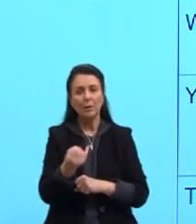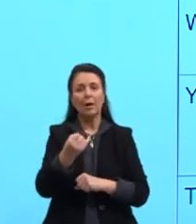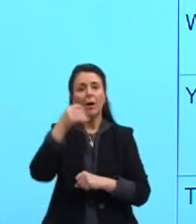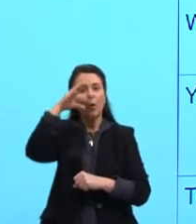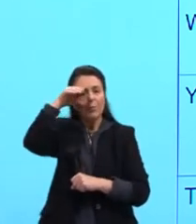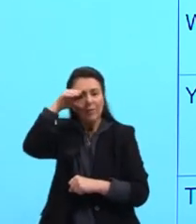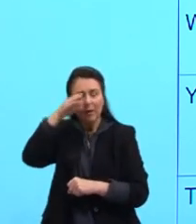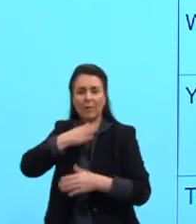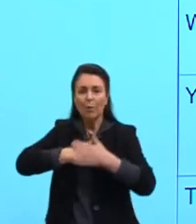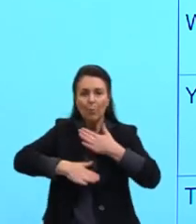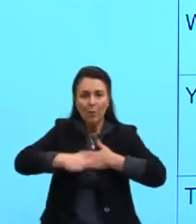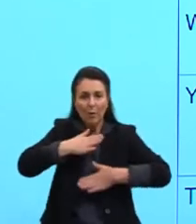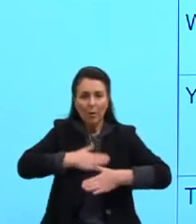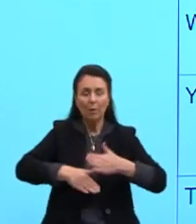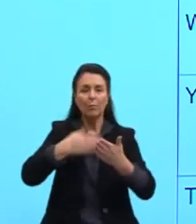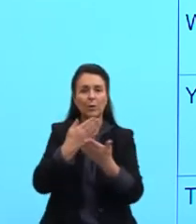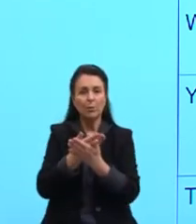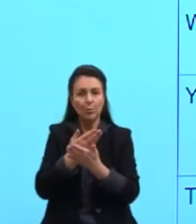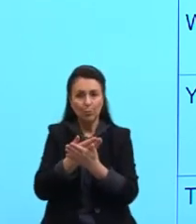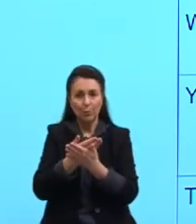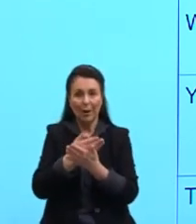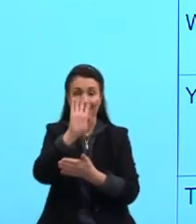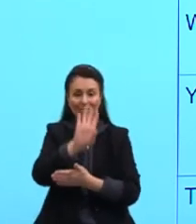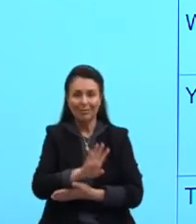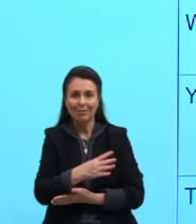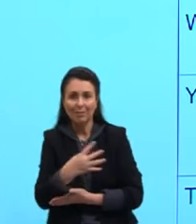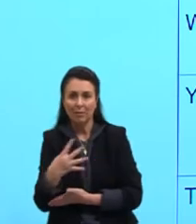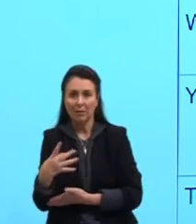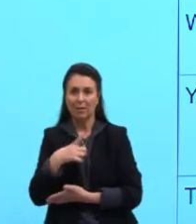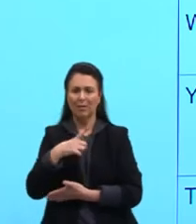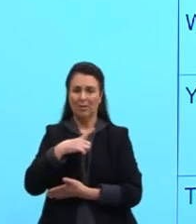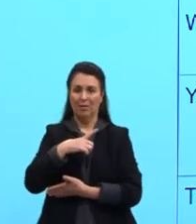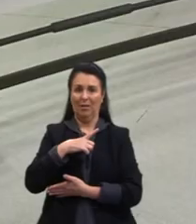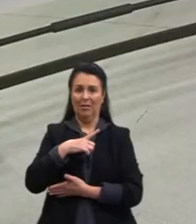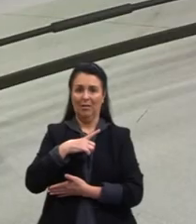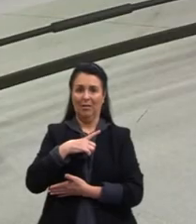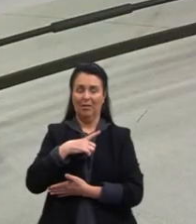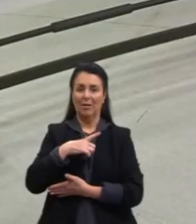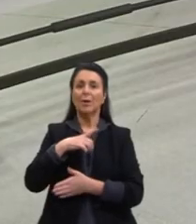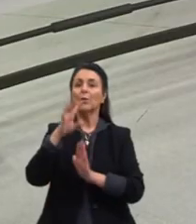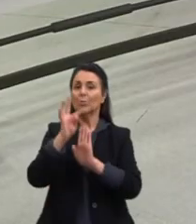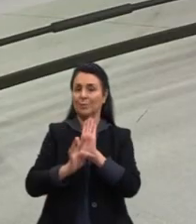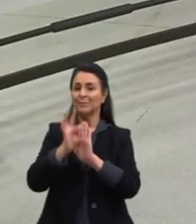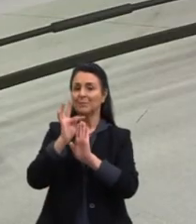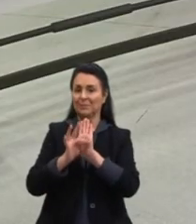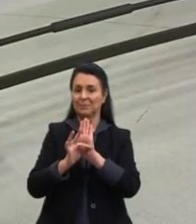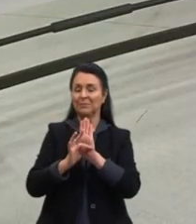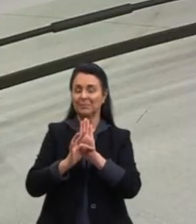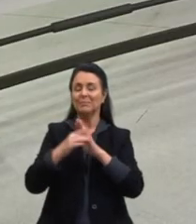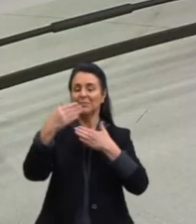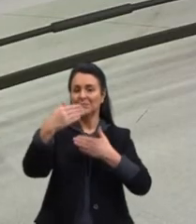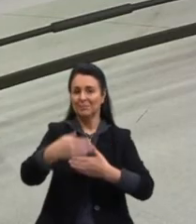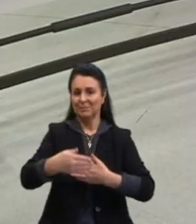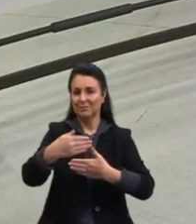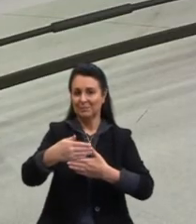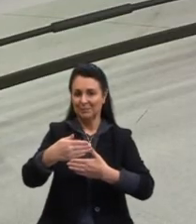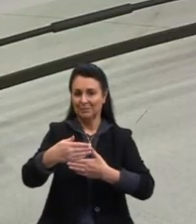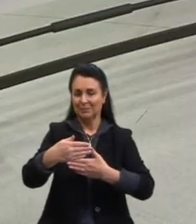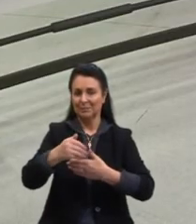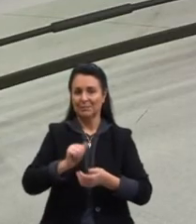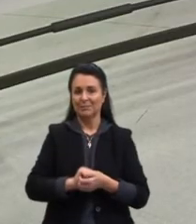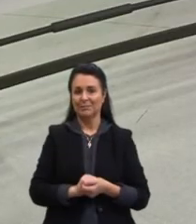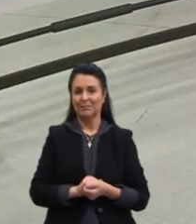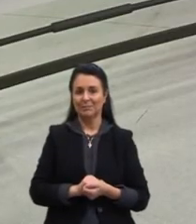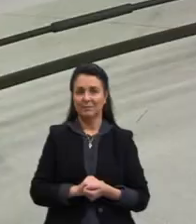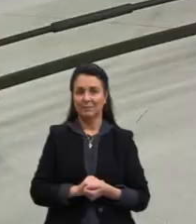Então, deem uma estudada, por favor, que sempre caem esses elementos aí nos textos da